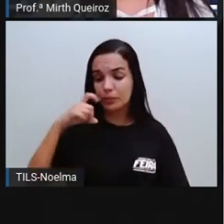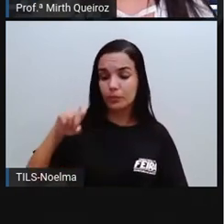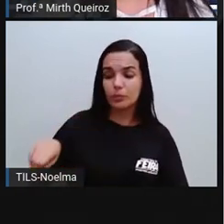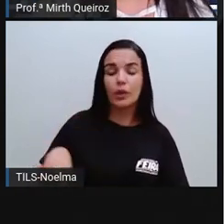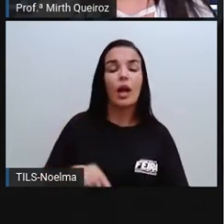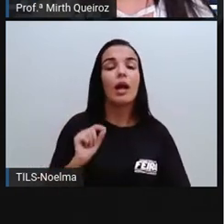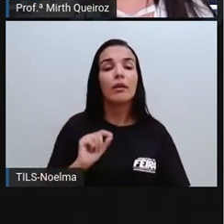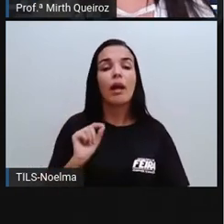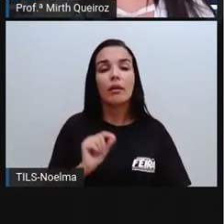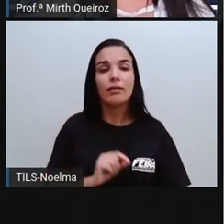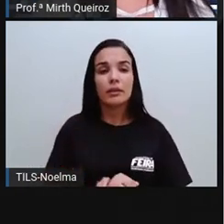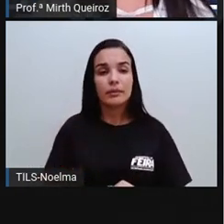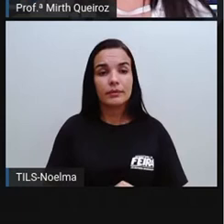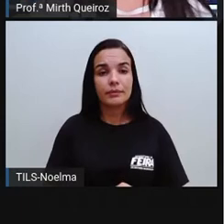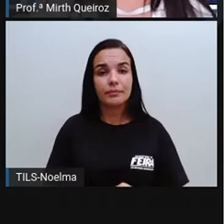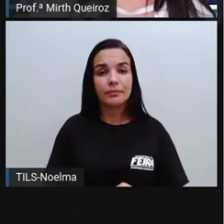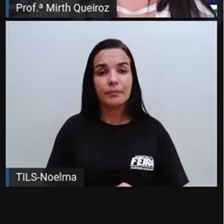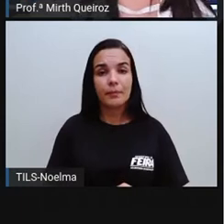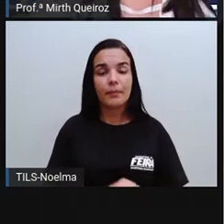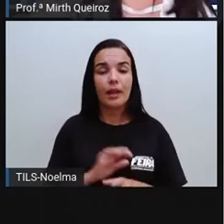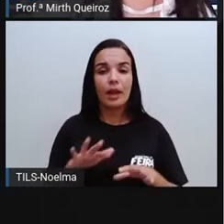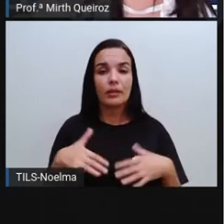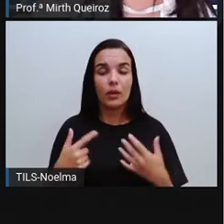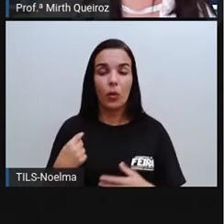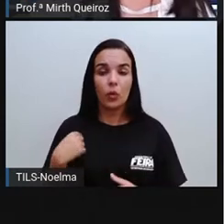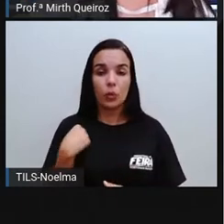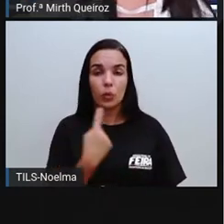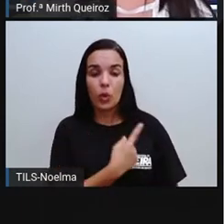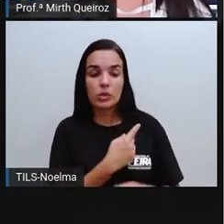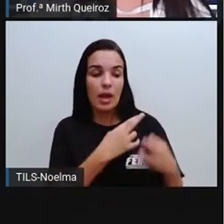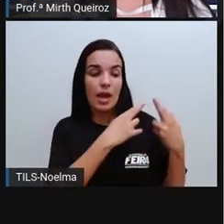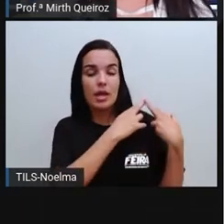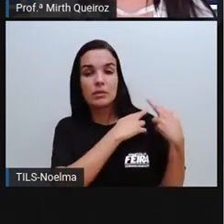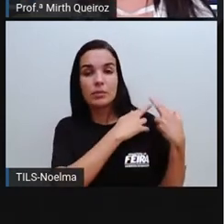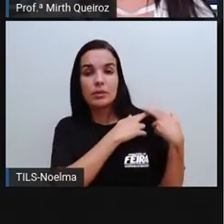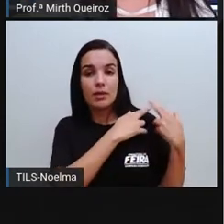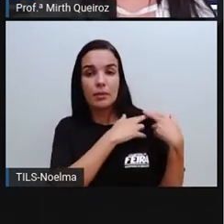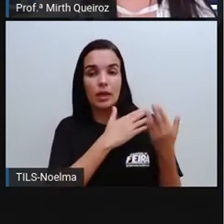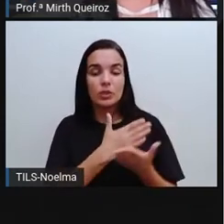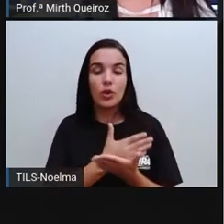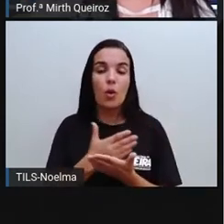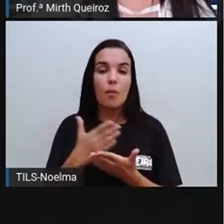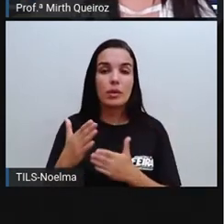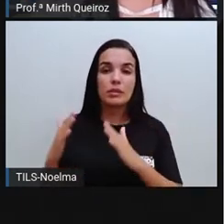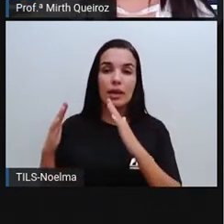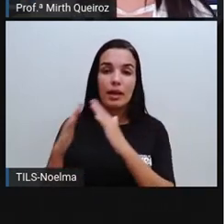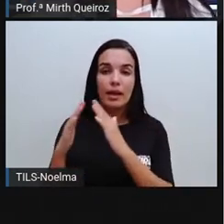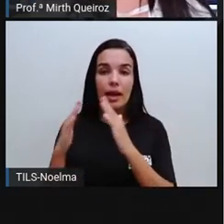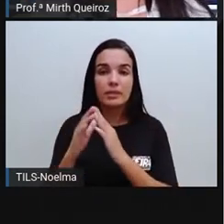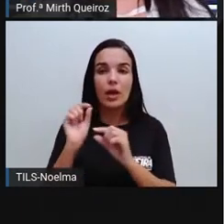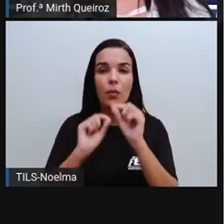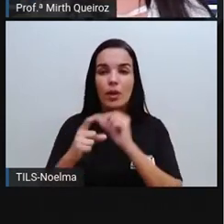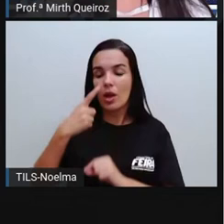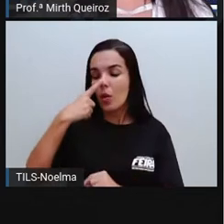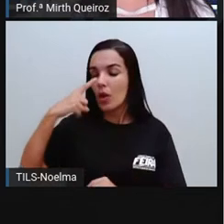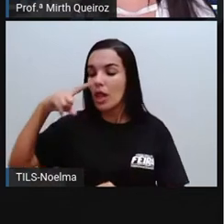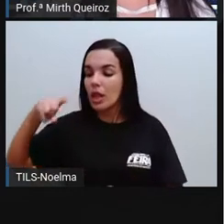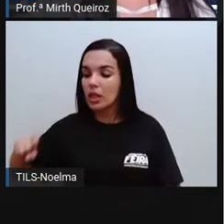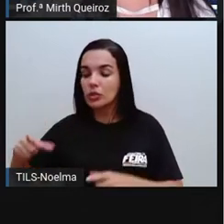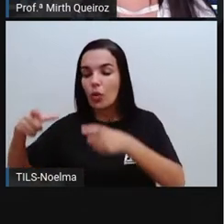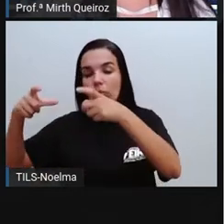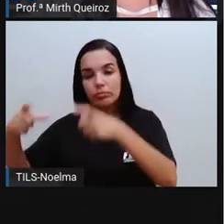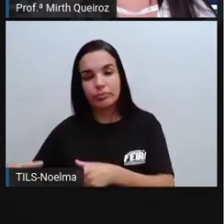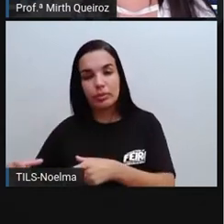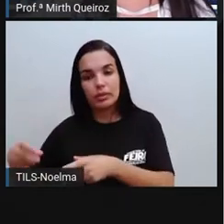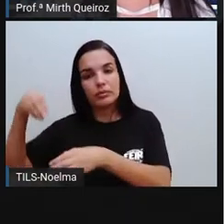disso, do lixo, né? A gente começa com a responsabilidade desde a gente em casa, onde o lixo deve se jogar no lixo. E,